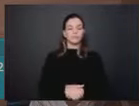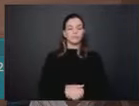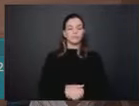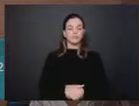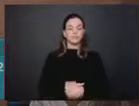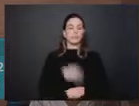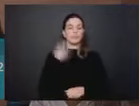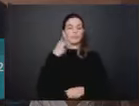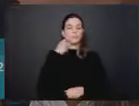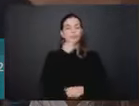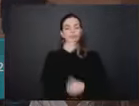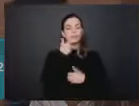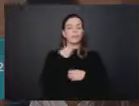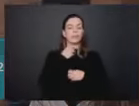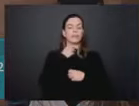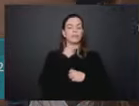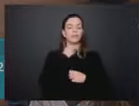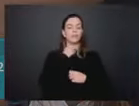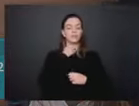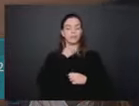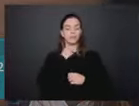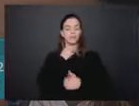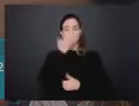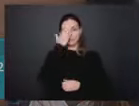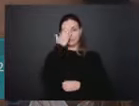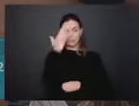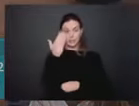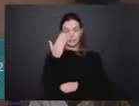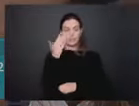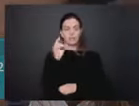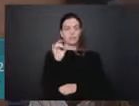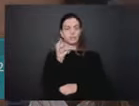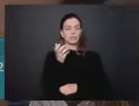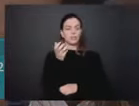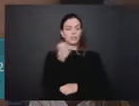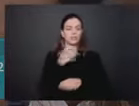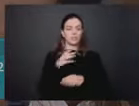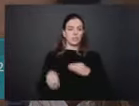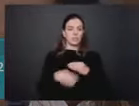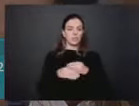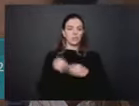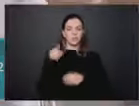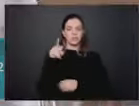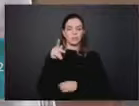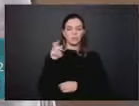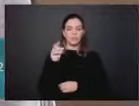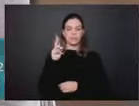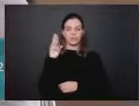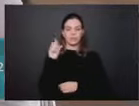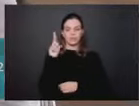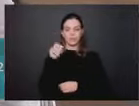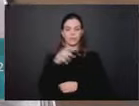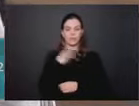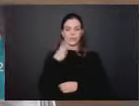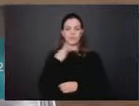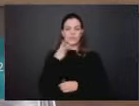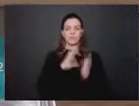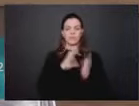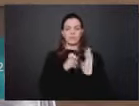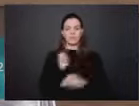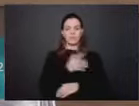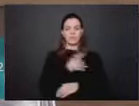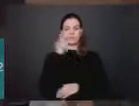Tortato, assunto urgente a casa. Obrigada pela gentileza. Eu só quero reforçar que o Pedro Duarte é vereador do Partido Novo, faz parte da bancada do Novo lá no Rio de Janeiro. Fica